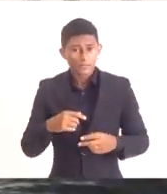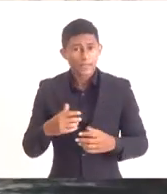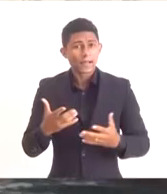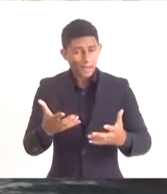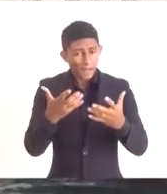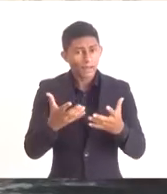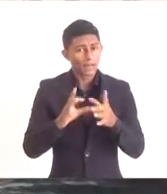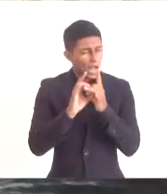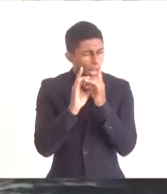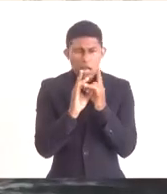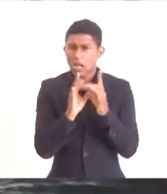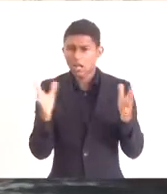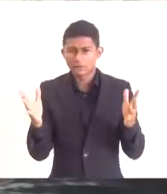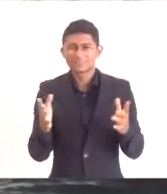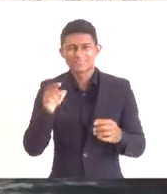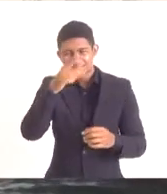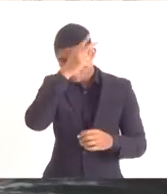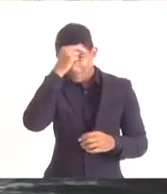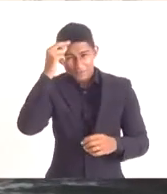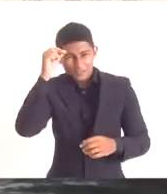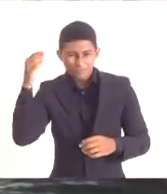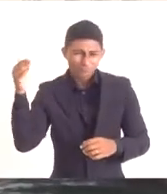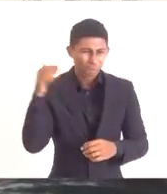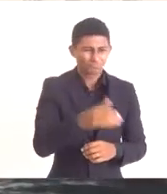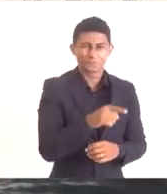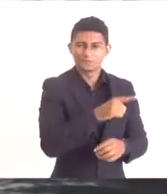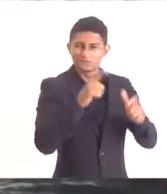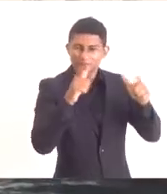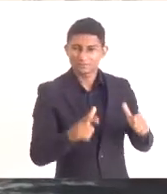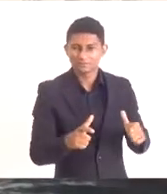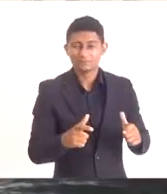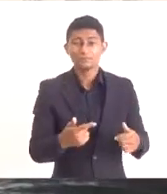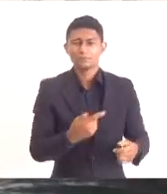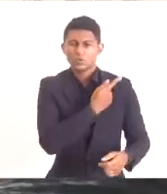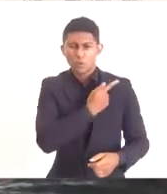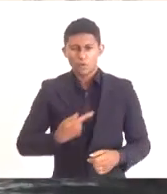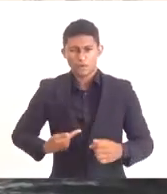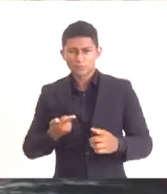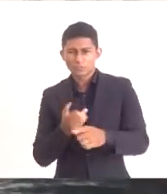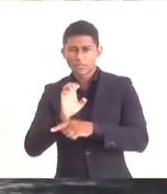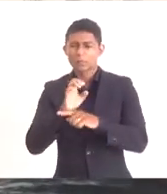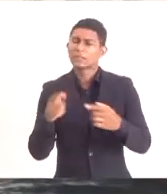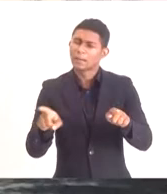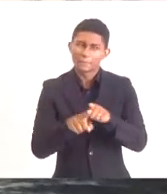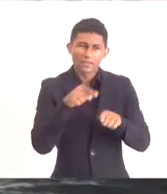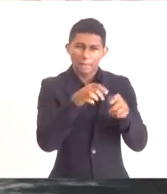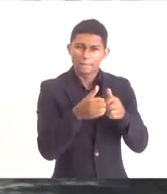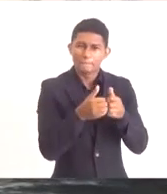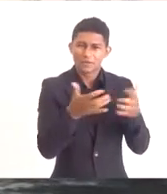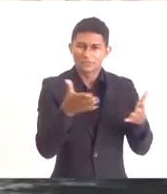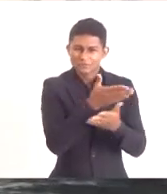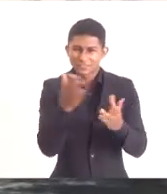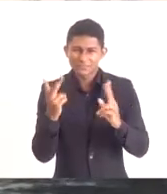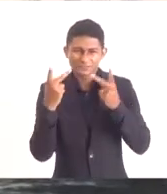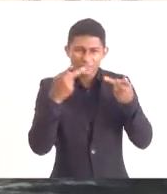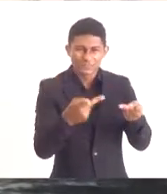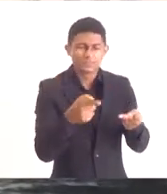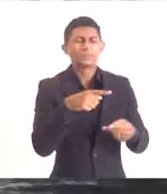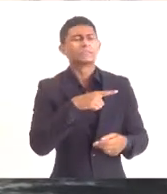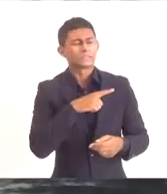prefeito esteve presente lá no lançamento, o governo do Estado também esteve presente no lançamento. Temos uma incubadora de empresas